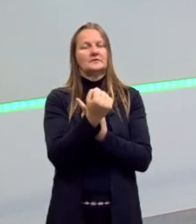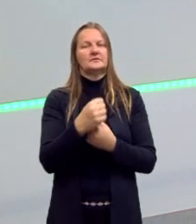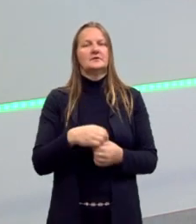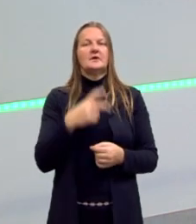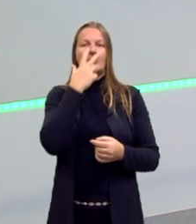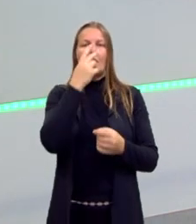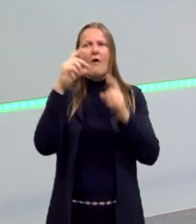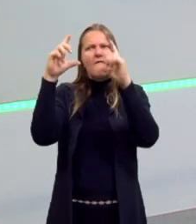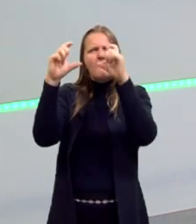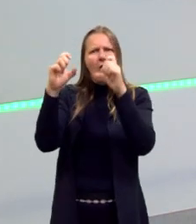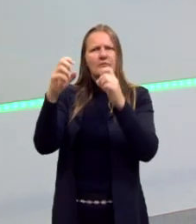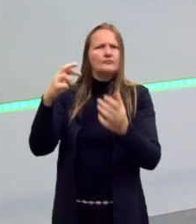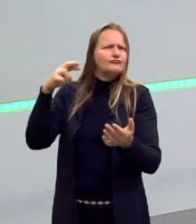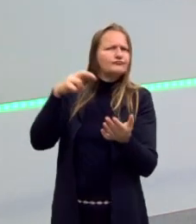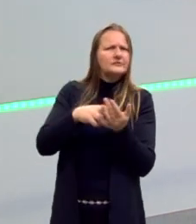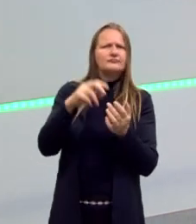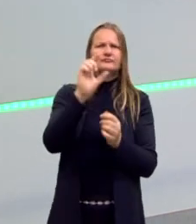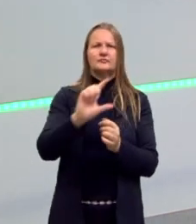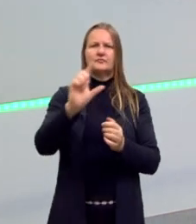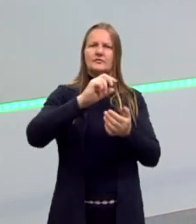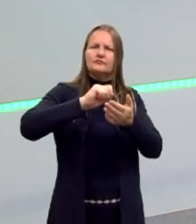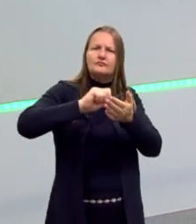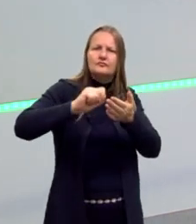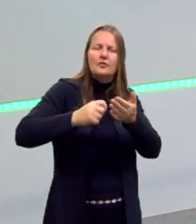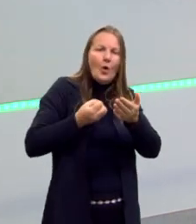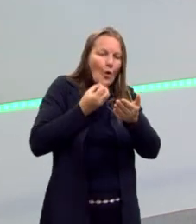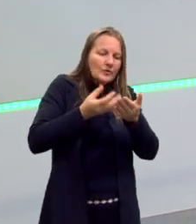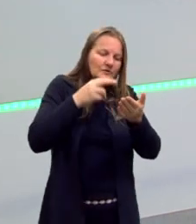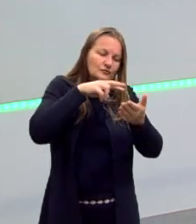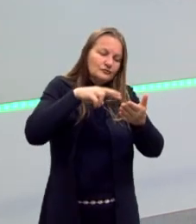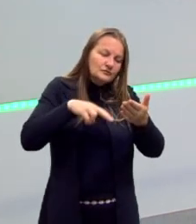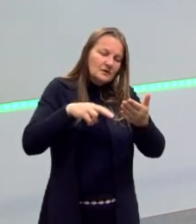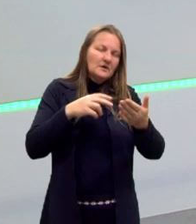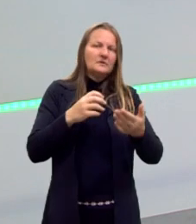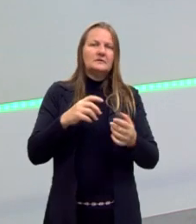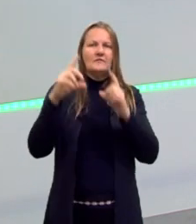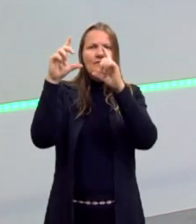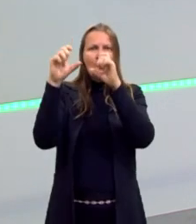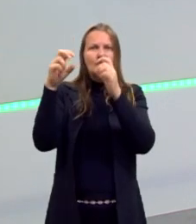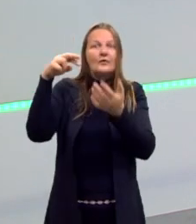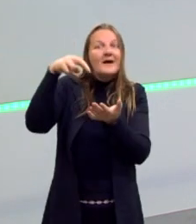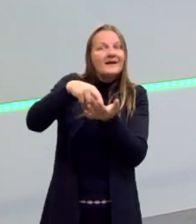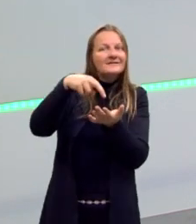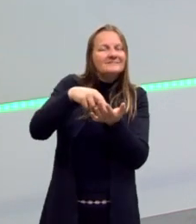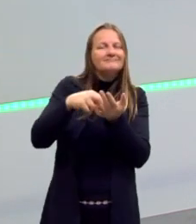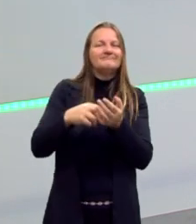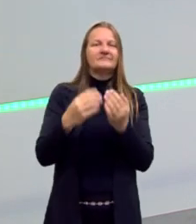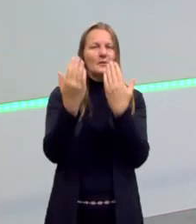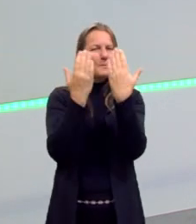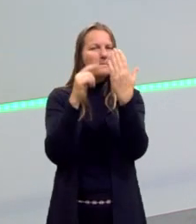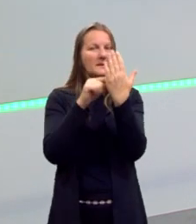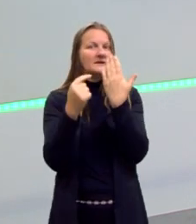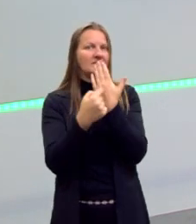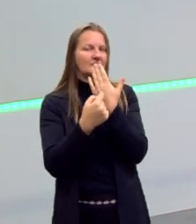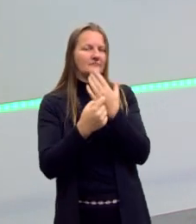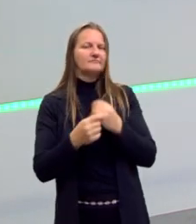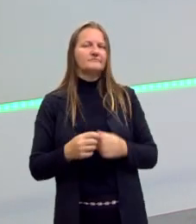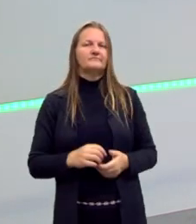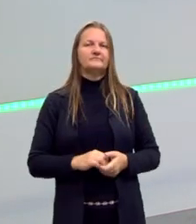se eu tirasse uma foto e retratasse aquilo ali. Então você tira uma foto daquela realidade e assim